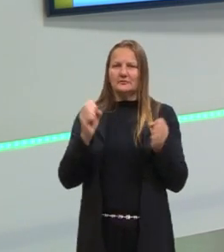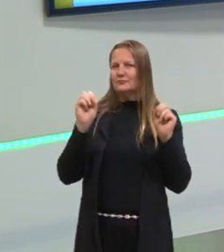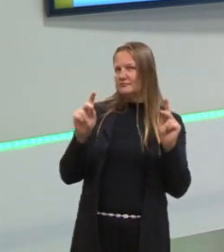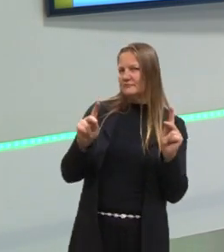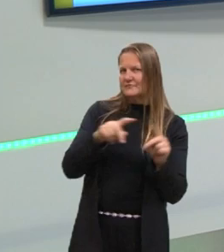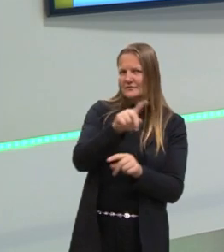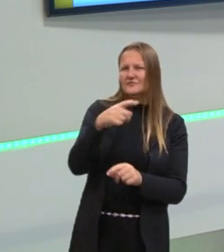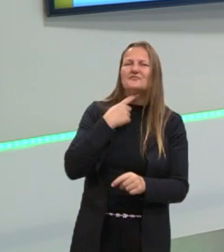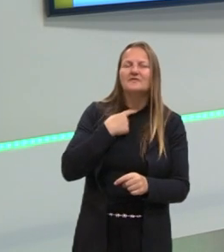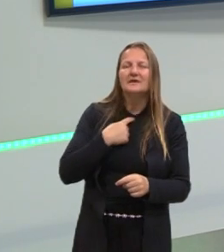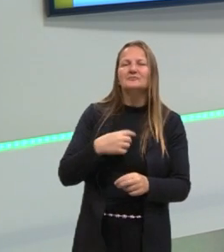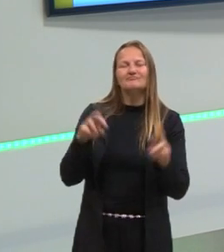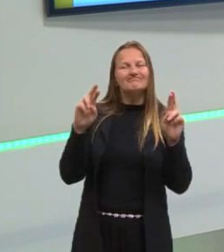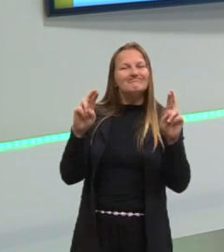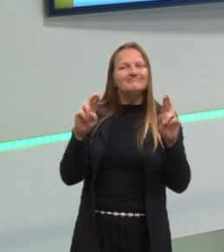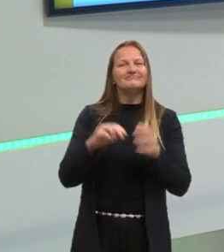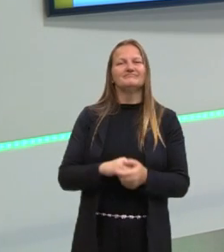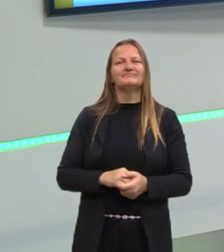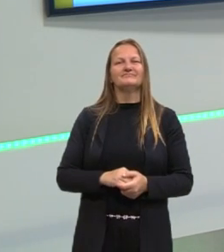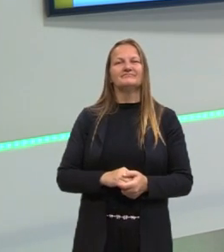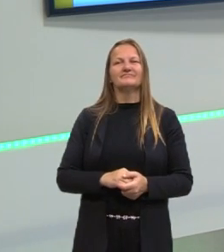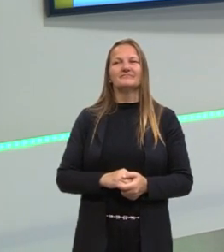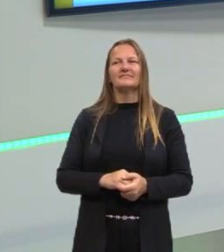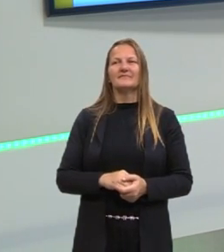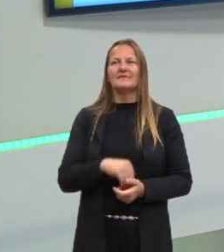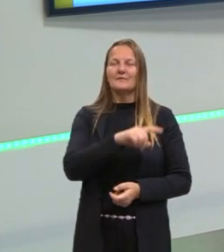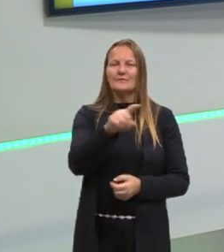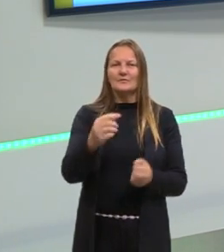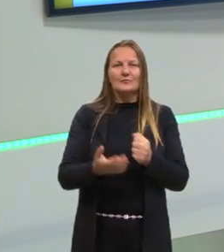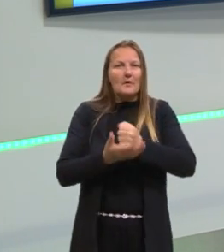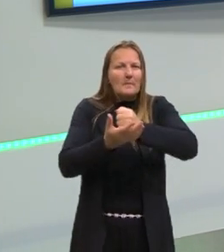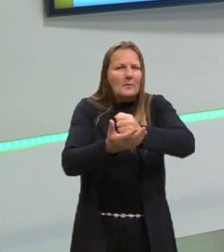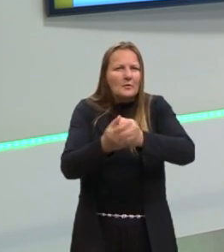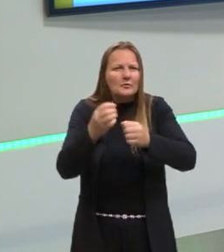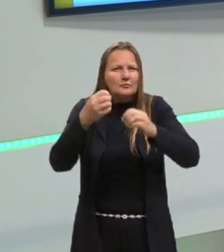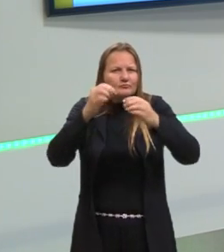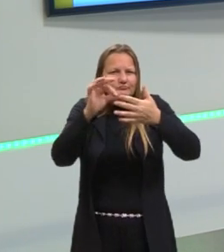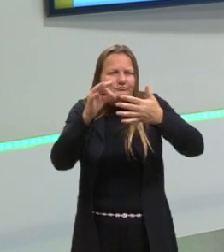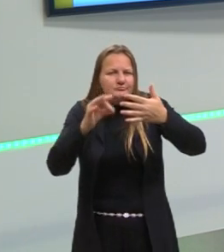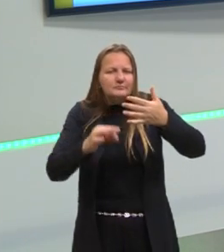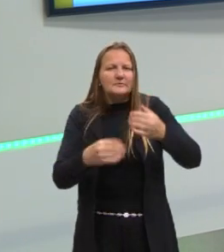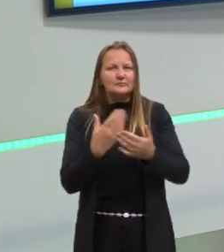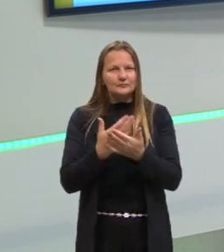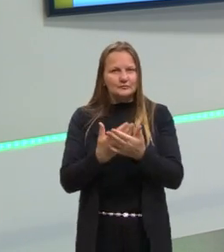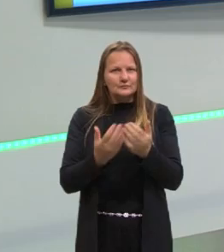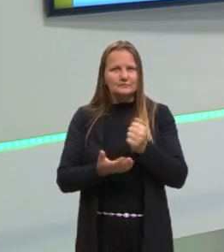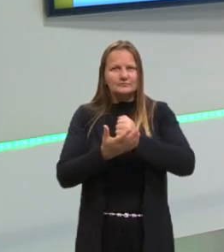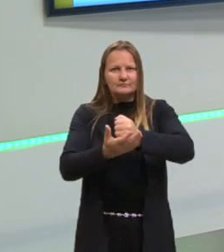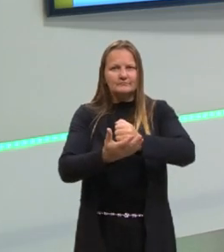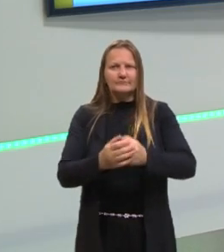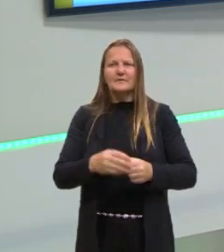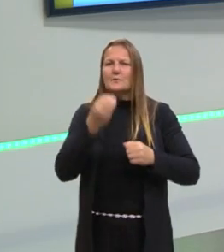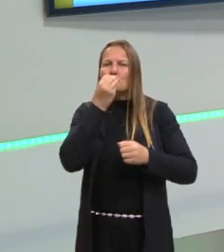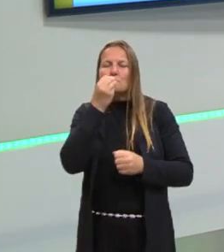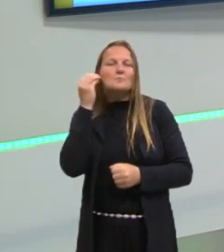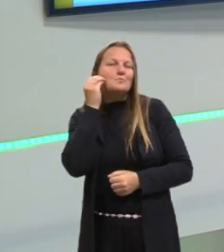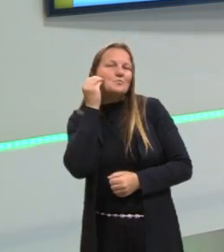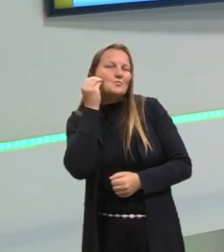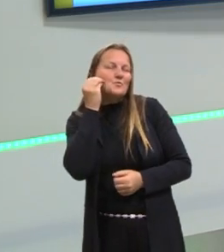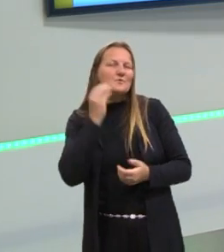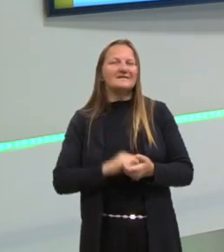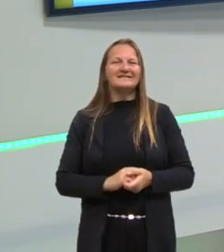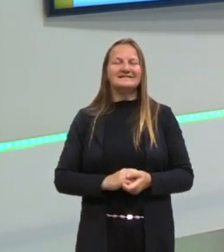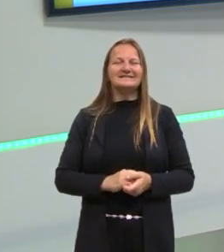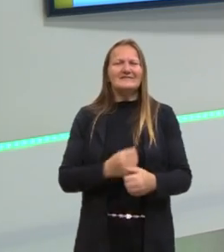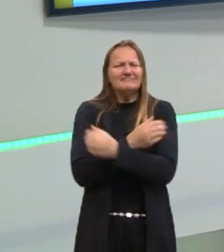gostaram? Espero que tenham gostado. Espero que eu tenha ajudado um pouquinho mais nos seus estudos. Tá bom? Um beijão, um forte